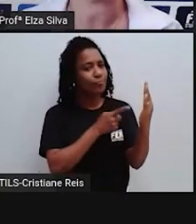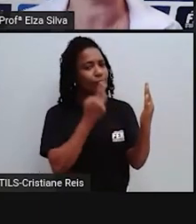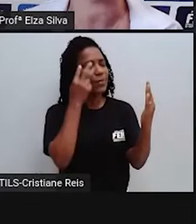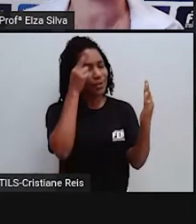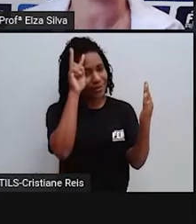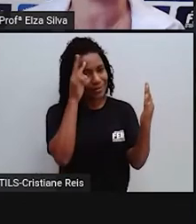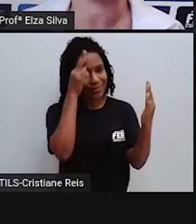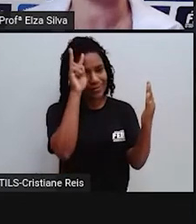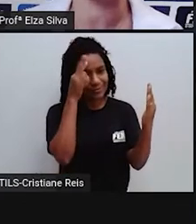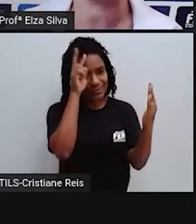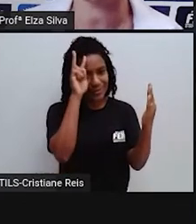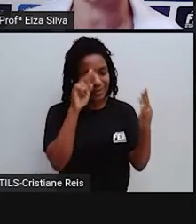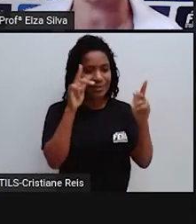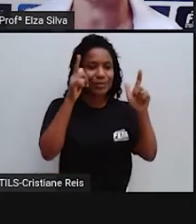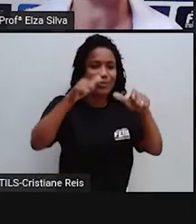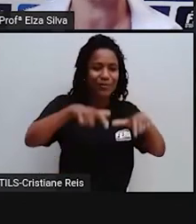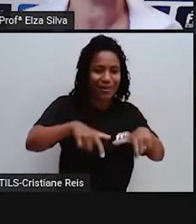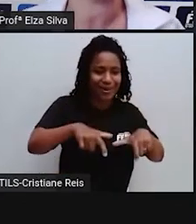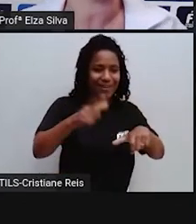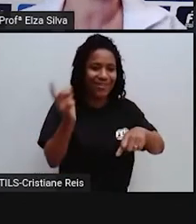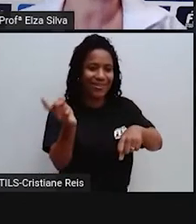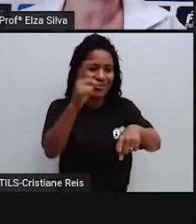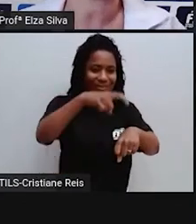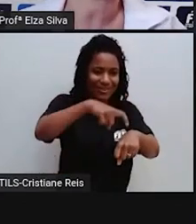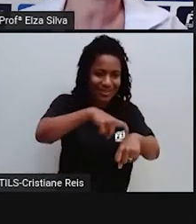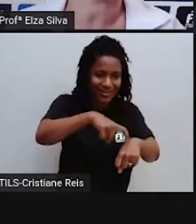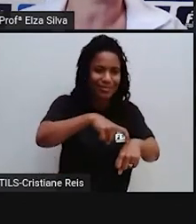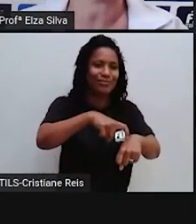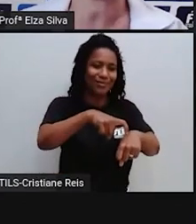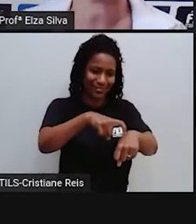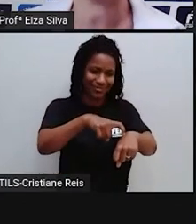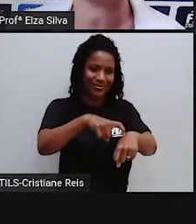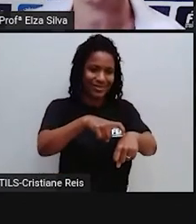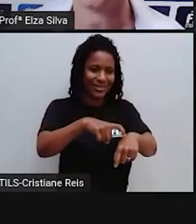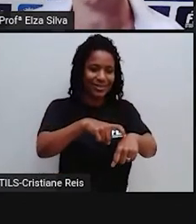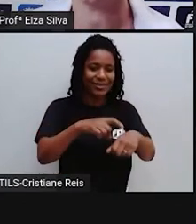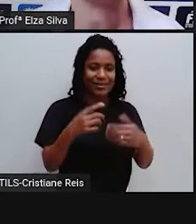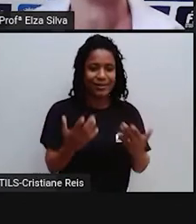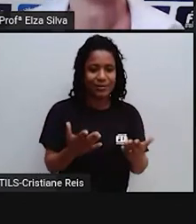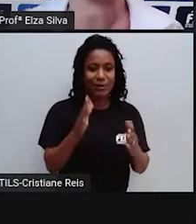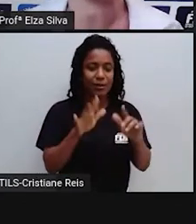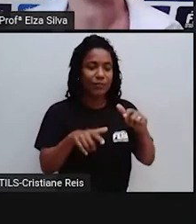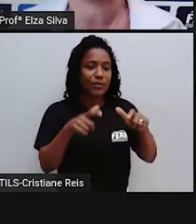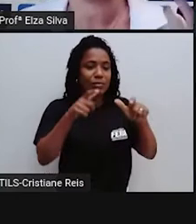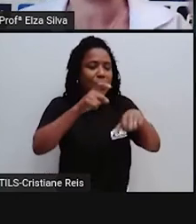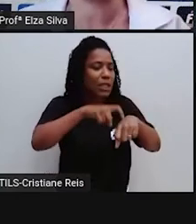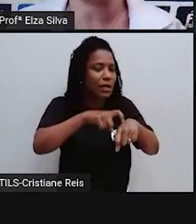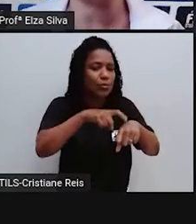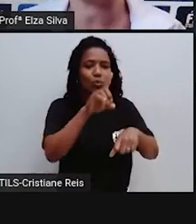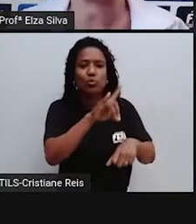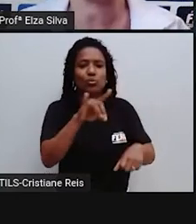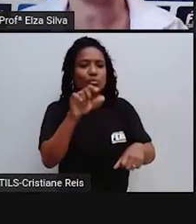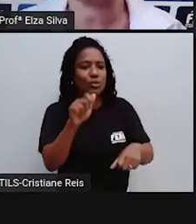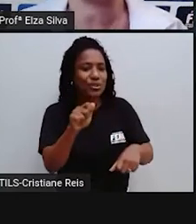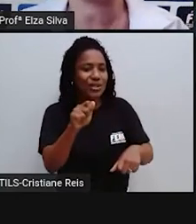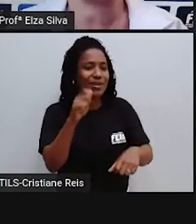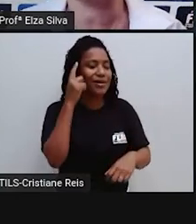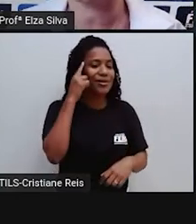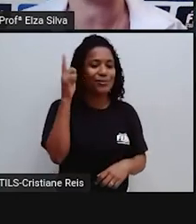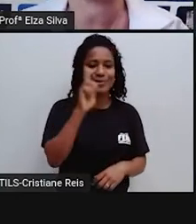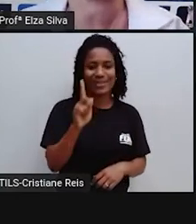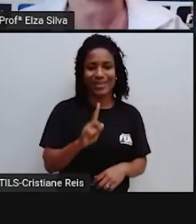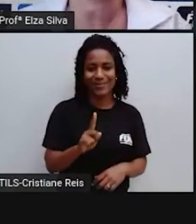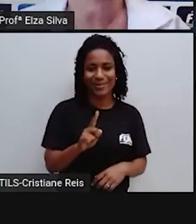Acontece Num determinado tempo Ele pode até Não estar especificado Lá no texto Mas a gente sabe Que aquela